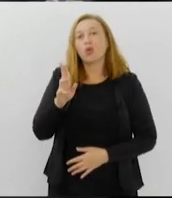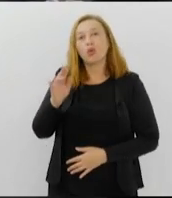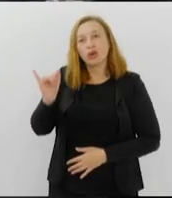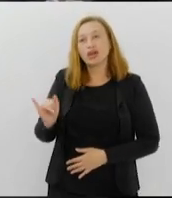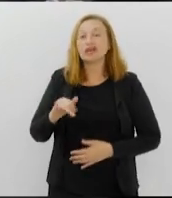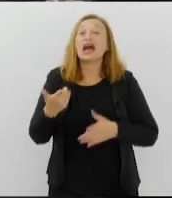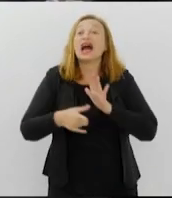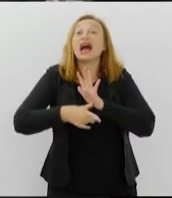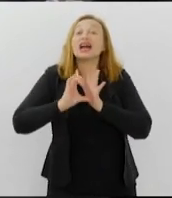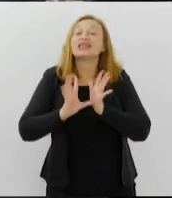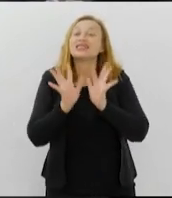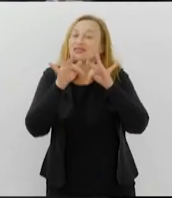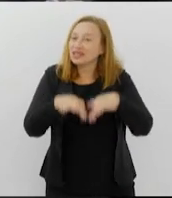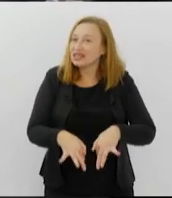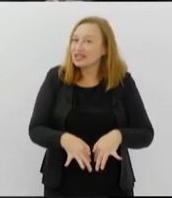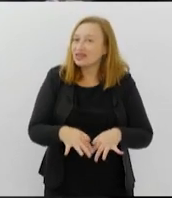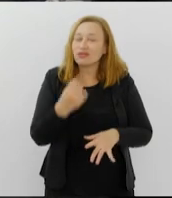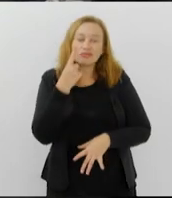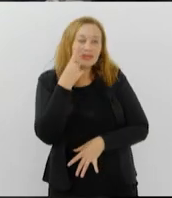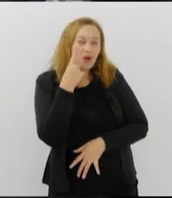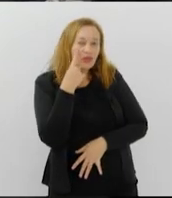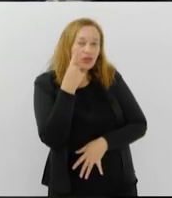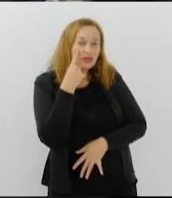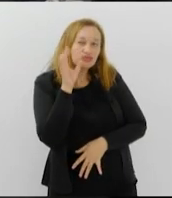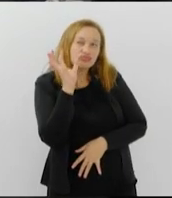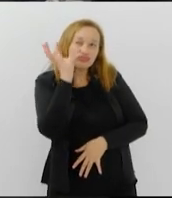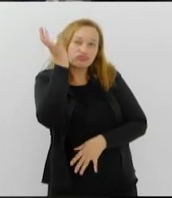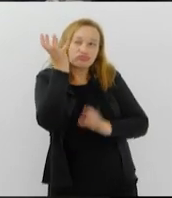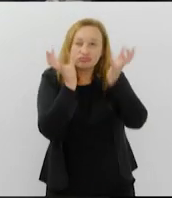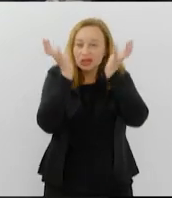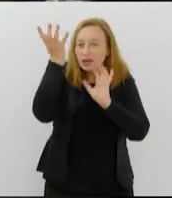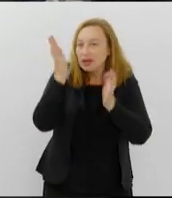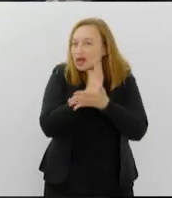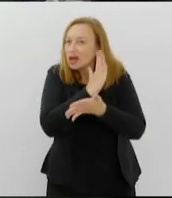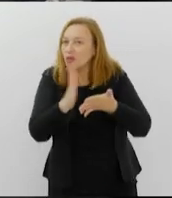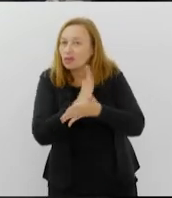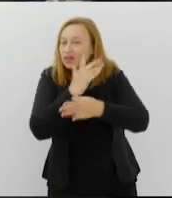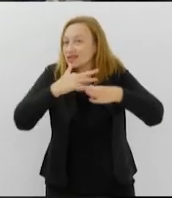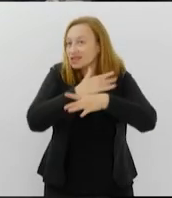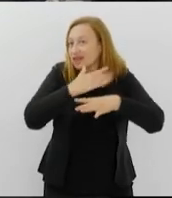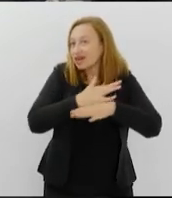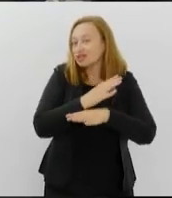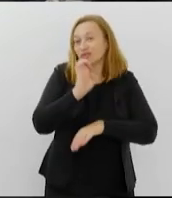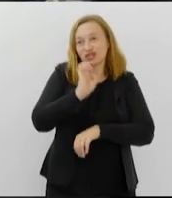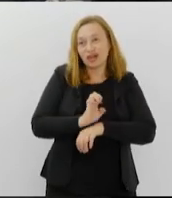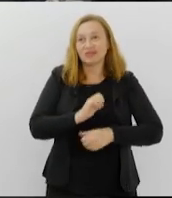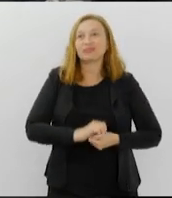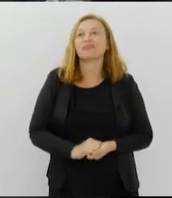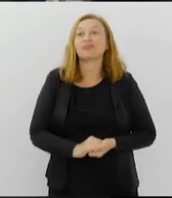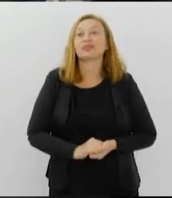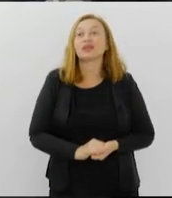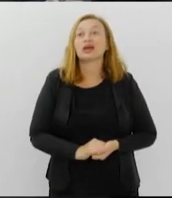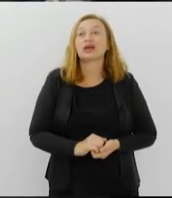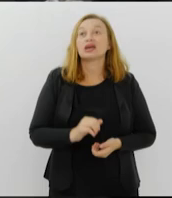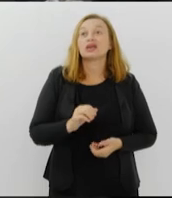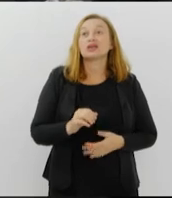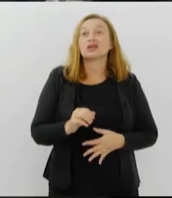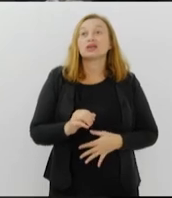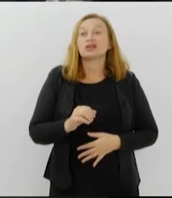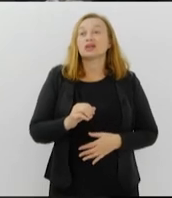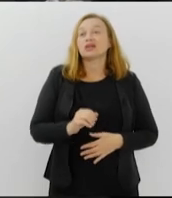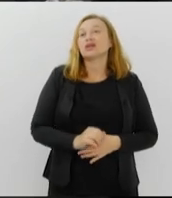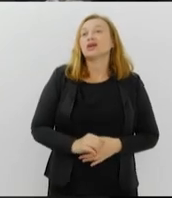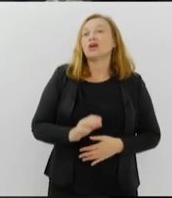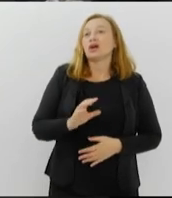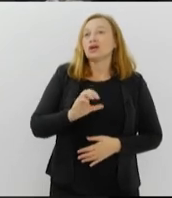E antes de encerrar, vamos dar uma olhada no tempo em algumas cidades do Estado. Em boa parte do Estado,